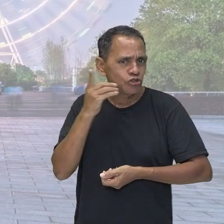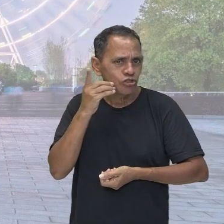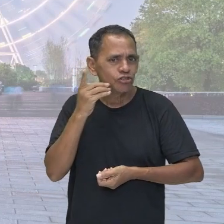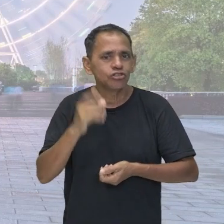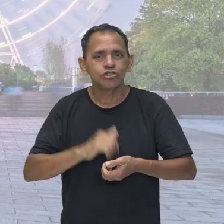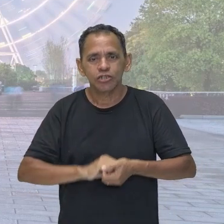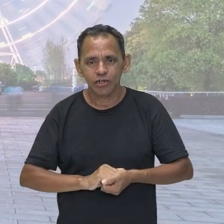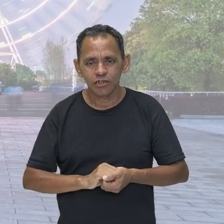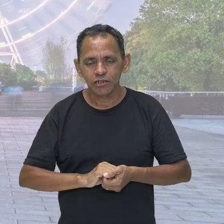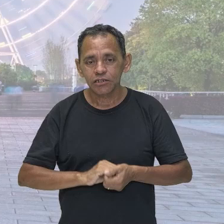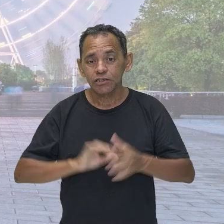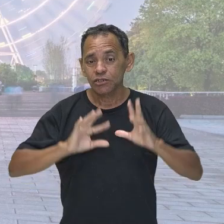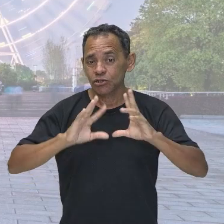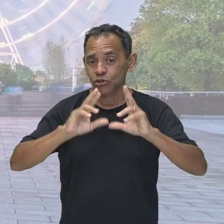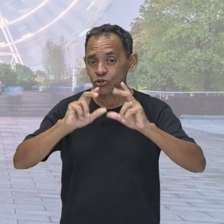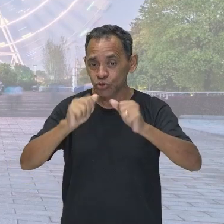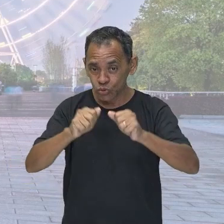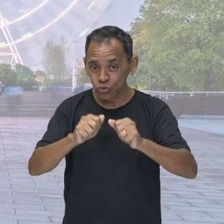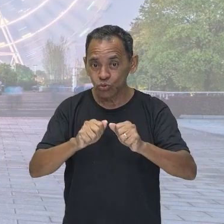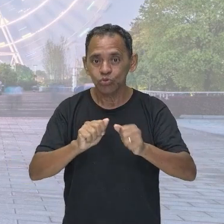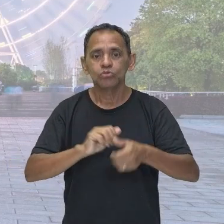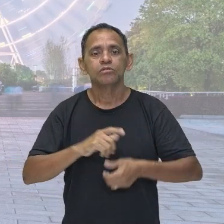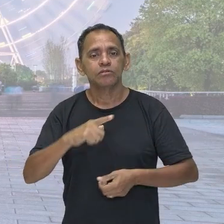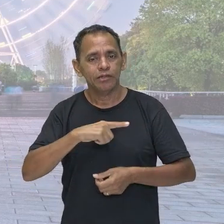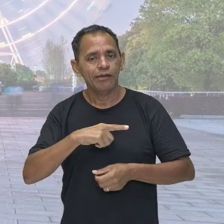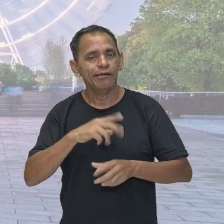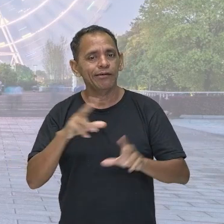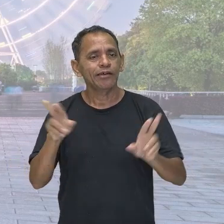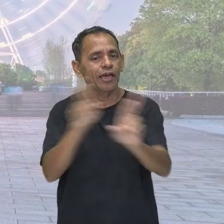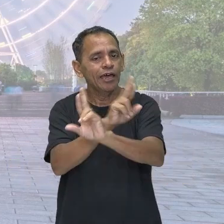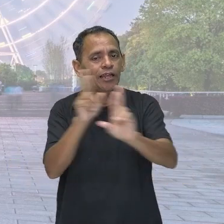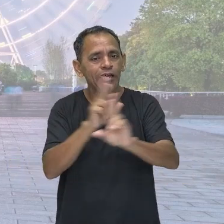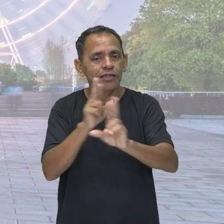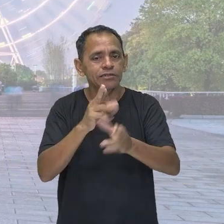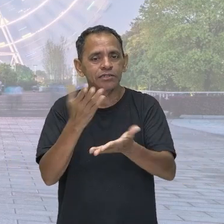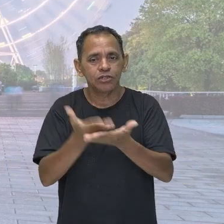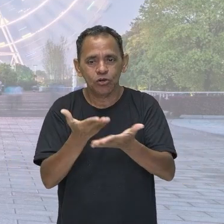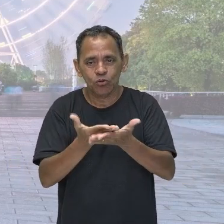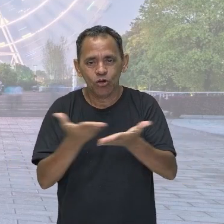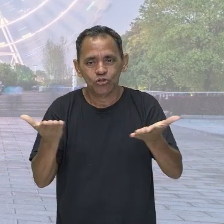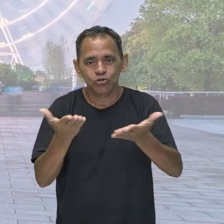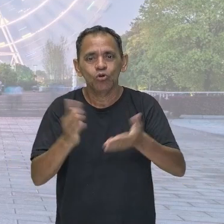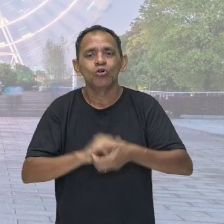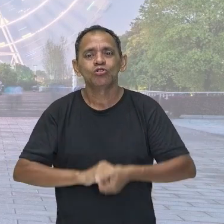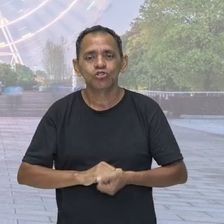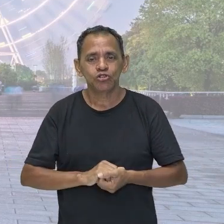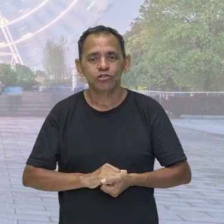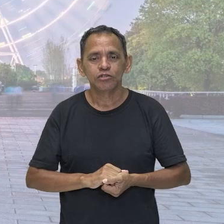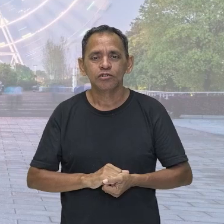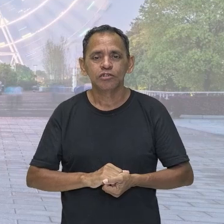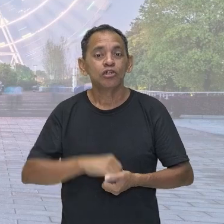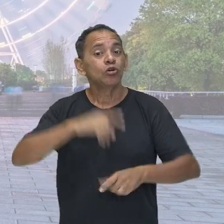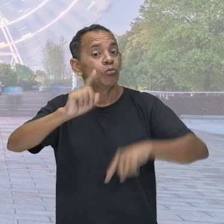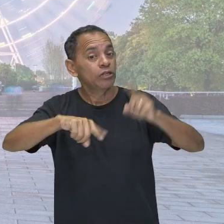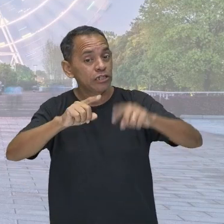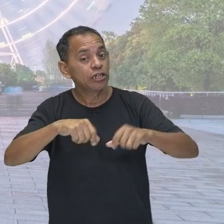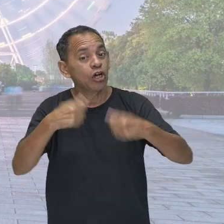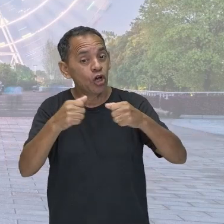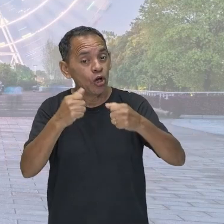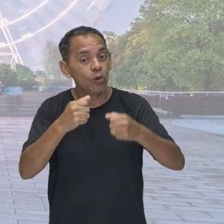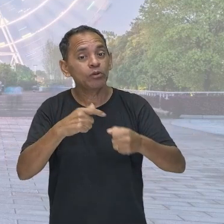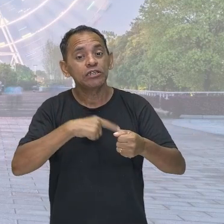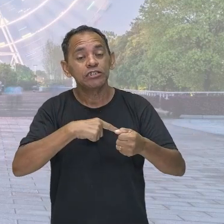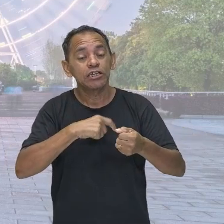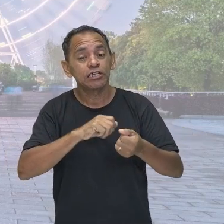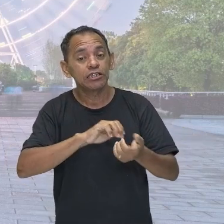com o conteúdo da nossa aula. Então, pega aí lápis e caneta e pega o caderninho e anota os conteúdos mais importantes